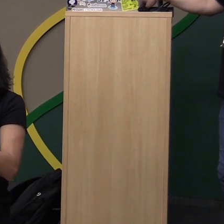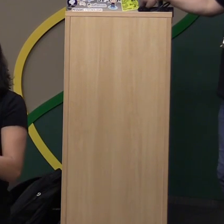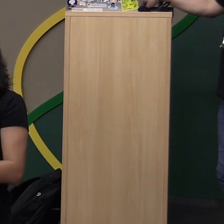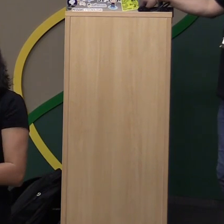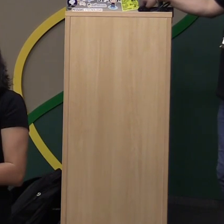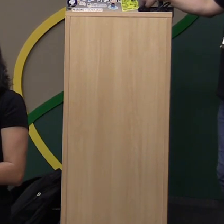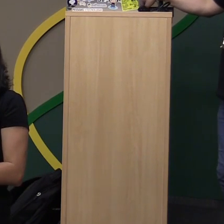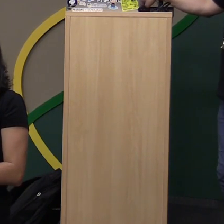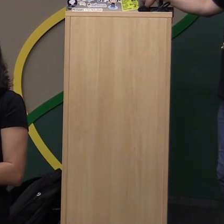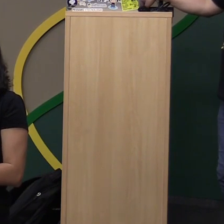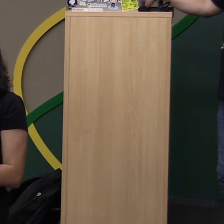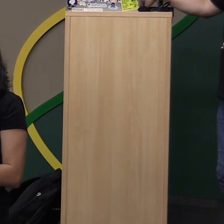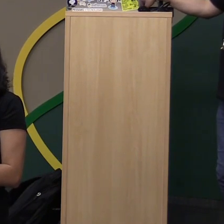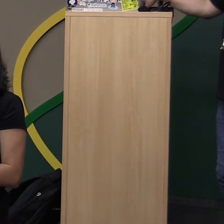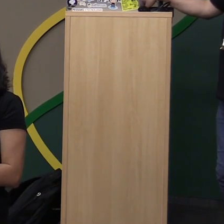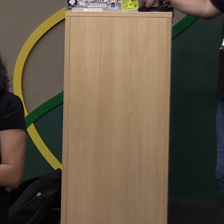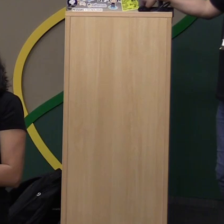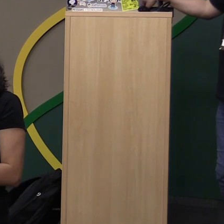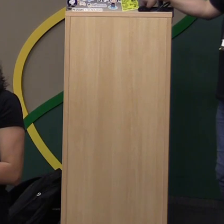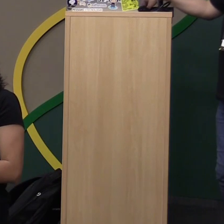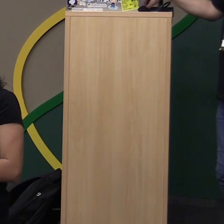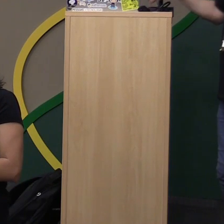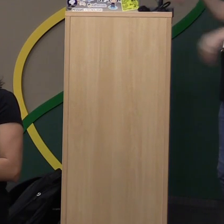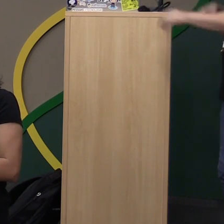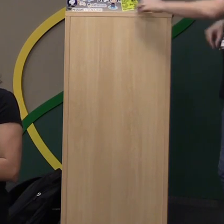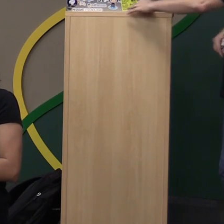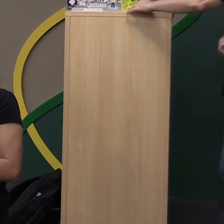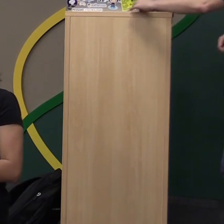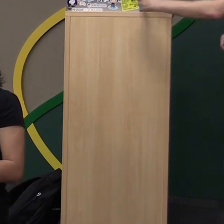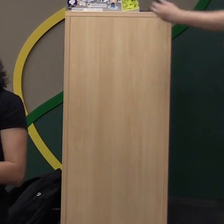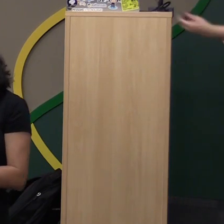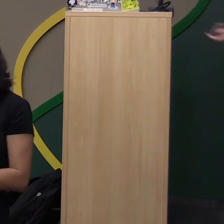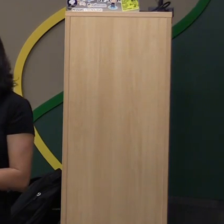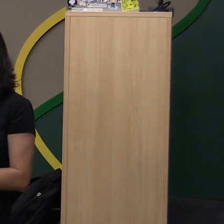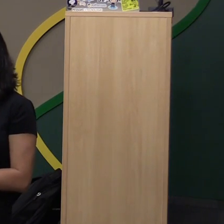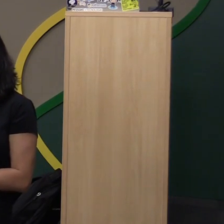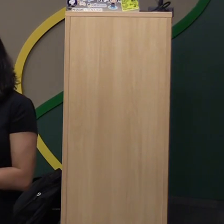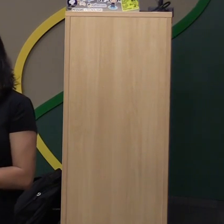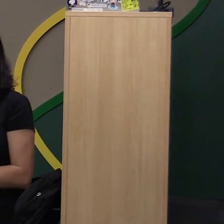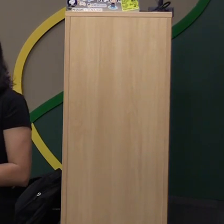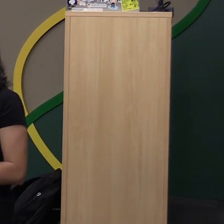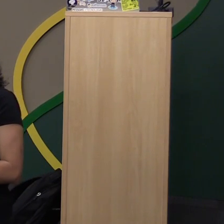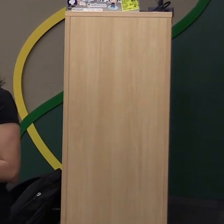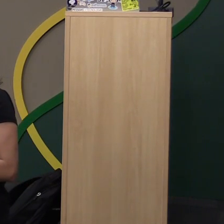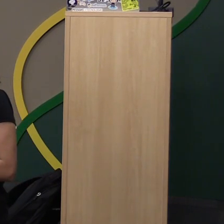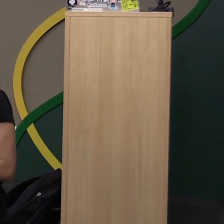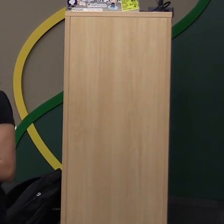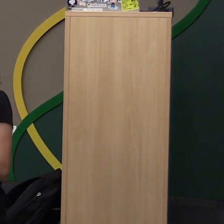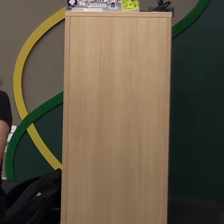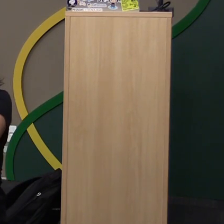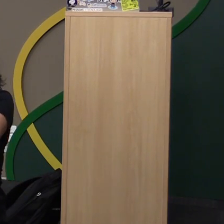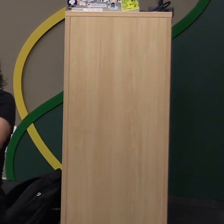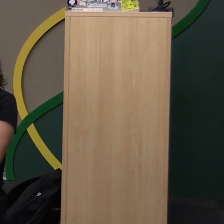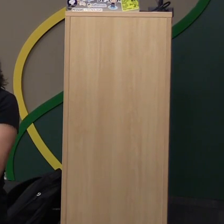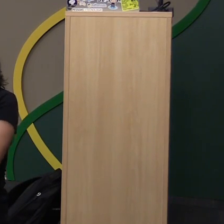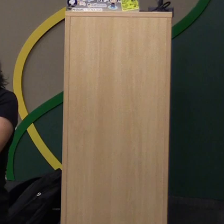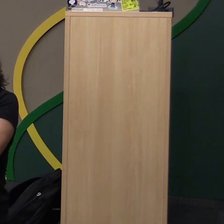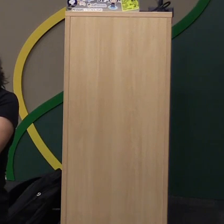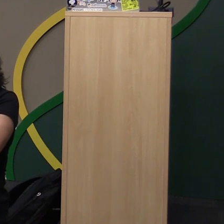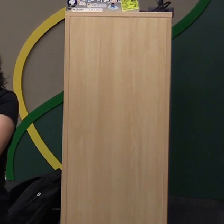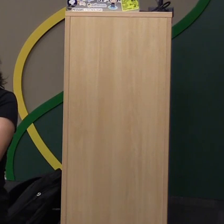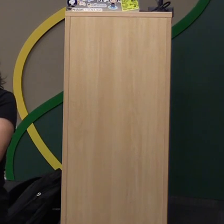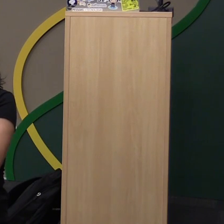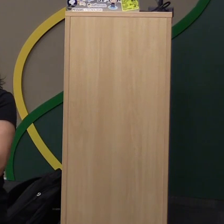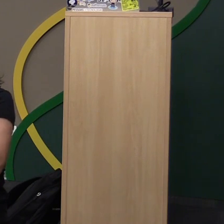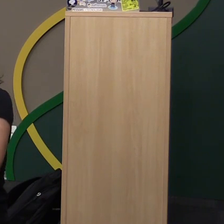que faz exatamente isso. É o request, mas ao invés de fazer um get, ele faz um post e você pode mantar o corpo desse conteúdo que você quer